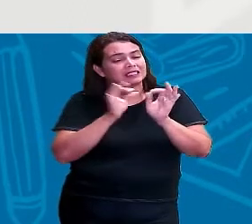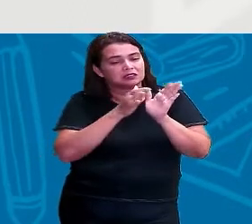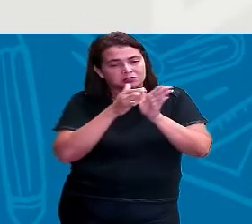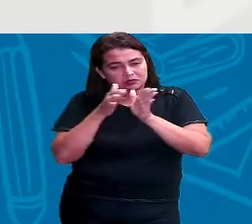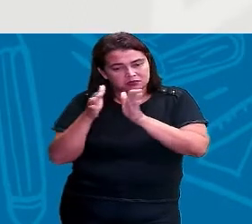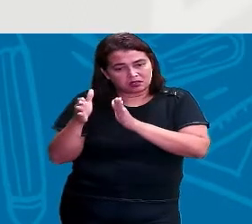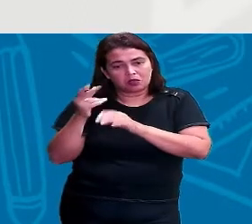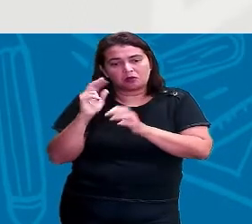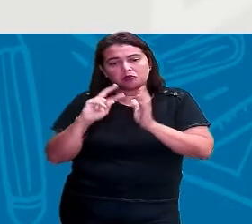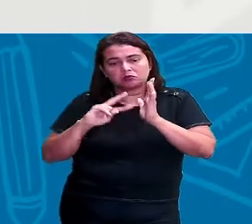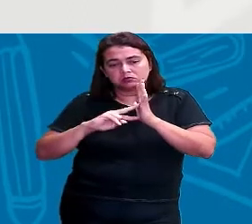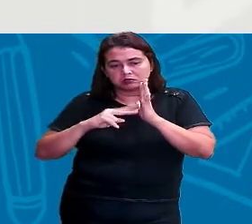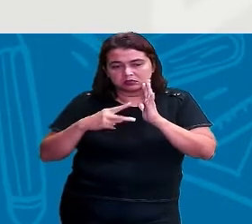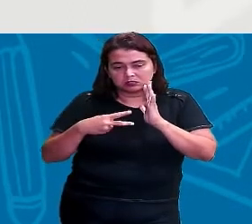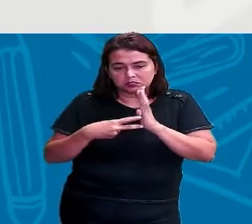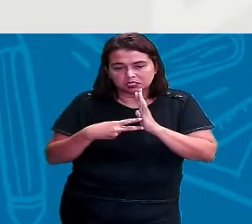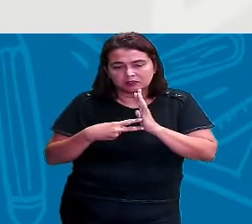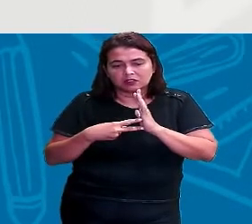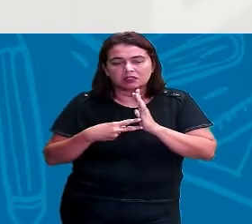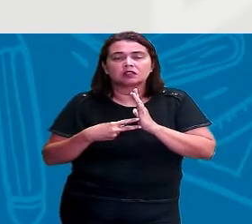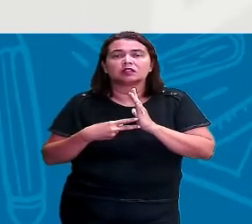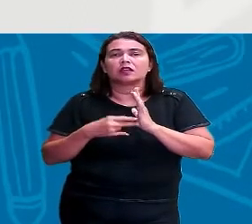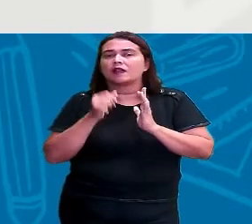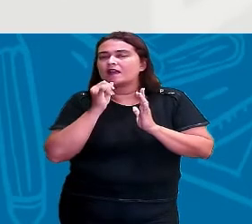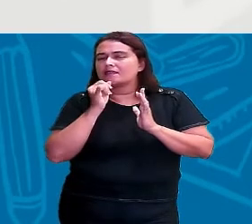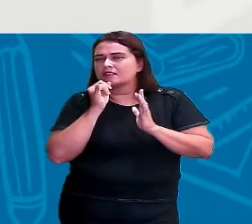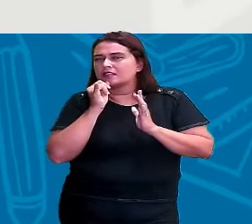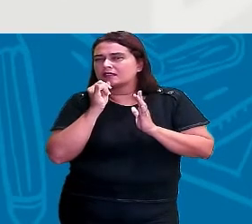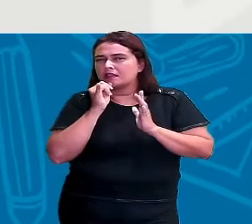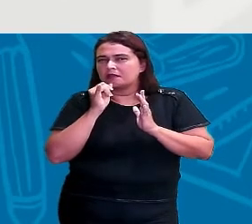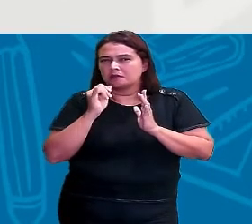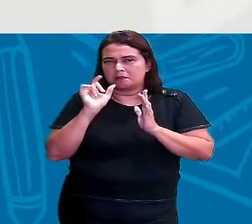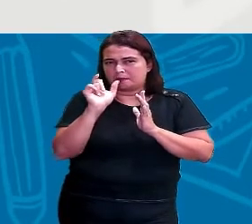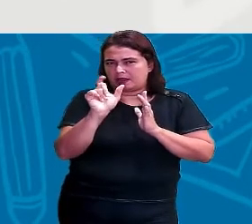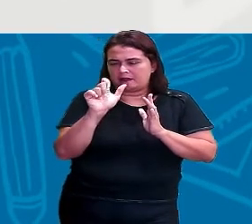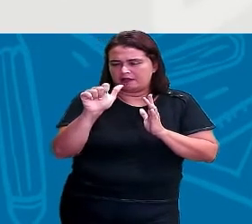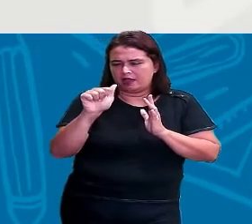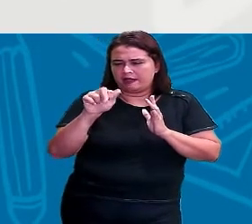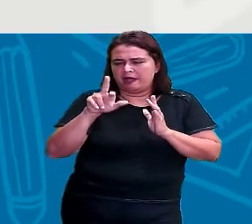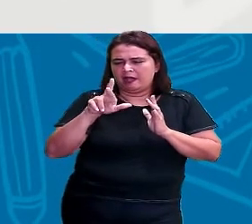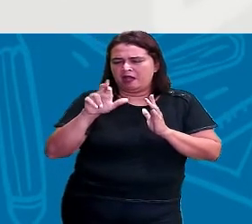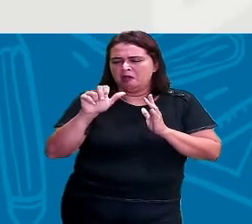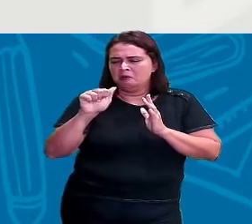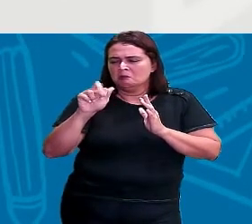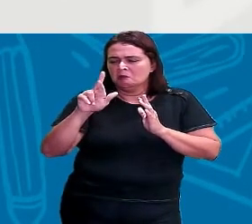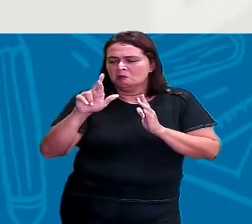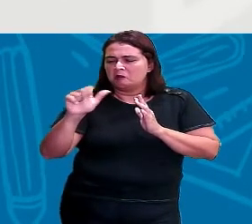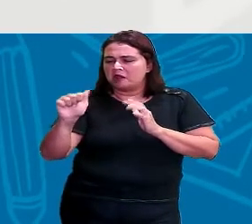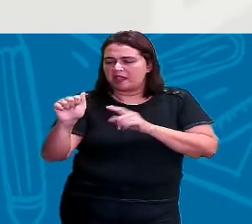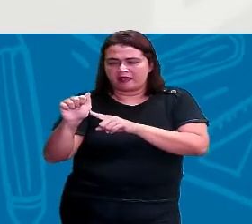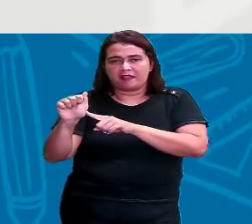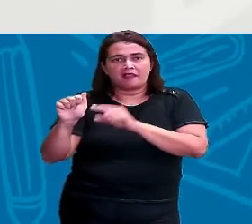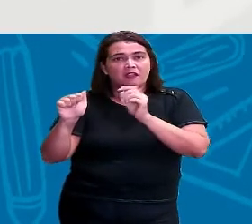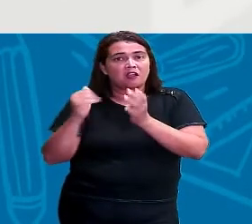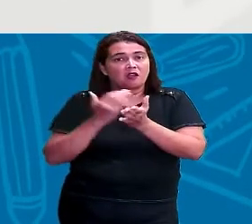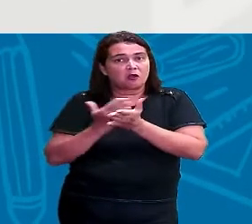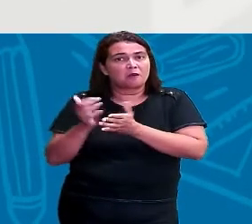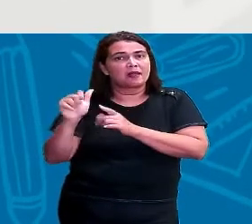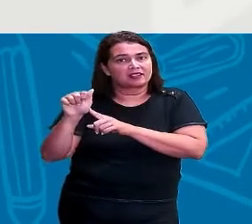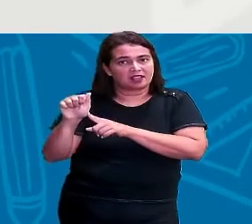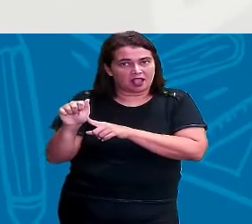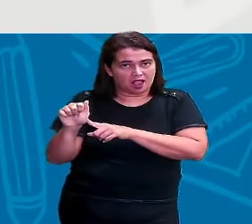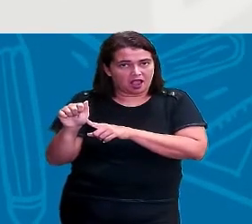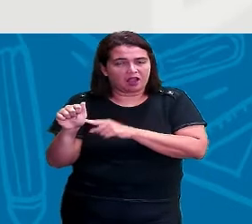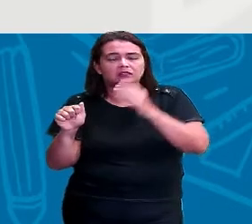o significado da palavra arara. Arara, então, eu sei que arara começa com a letrinha